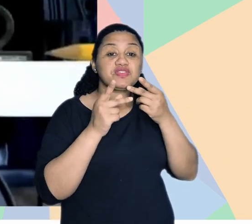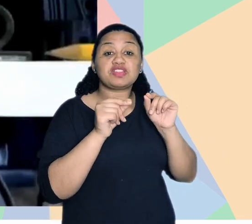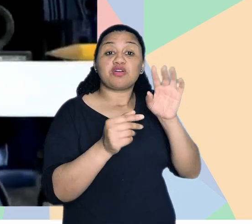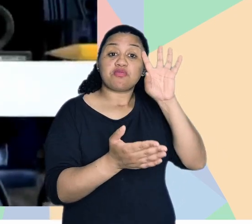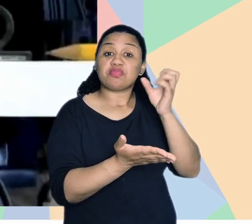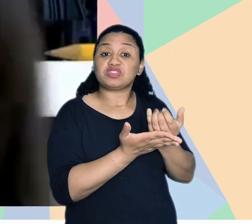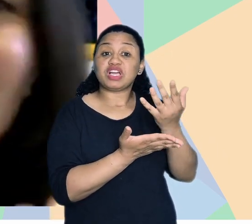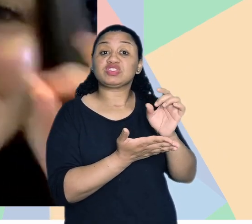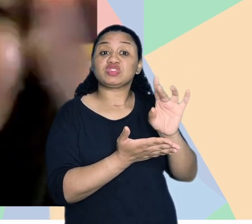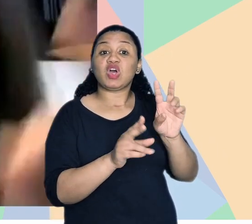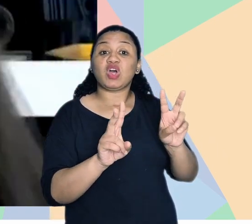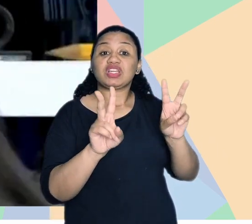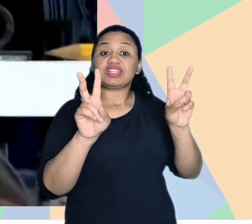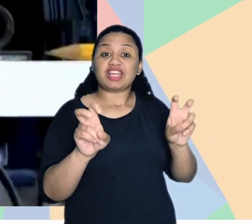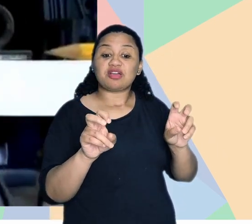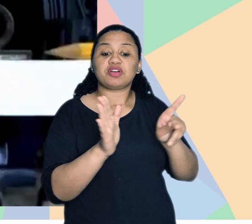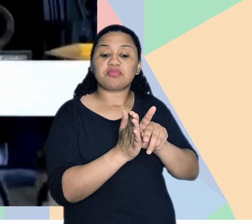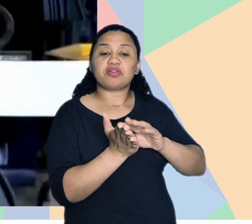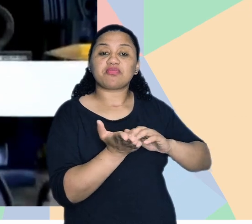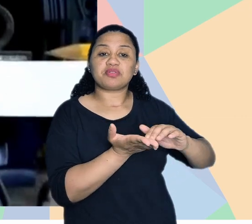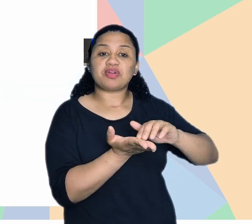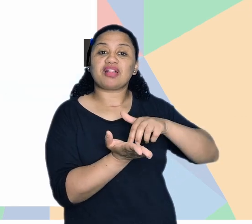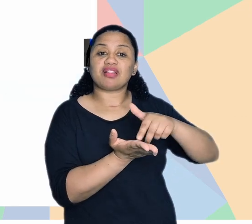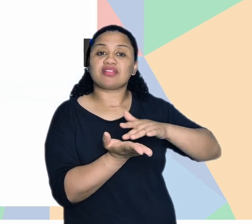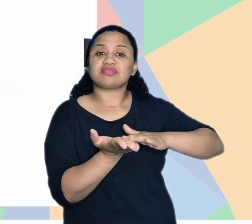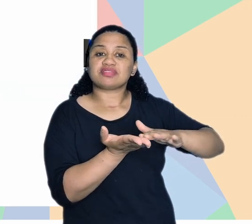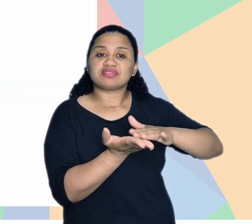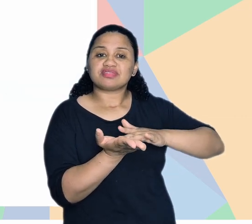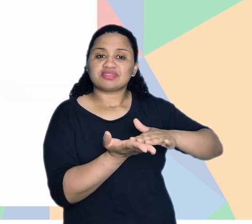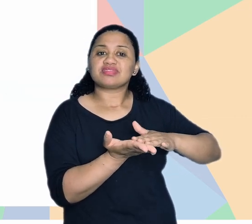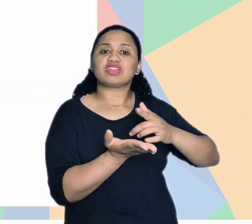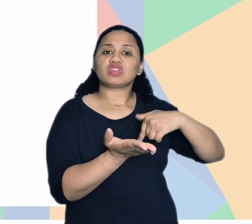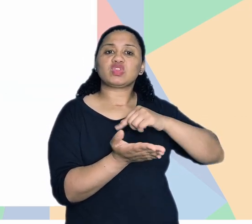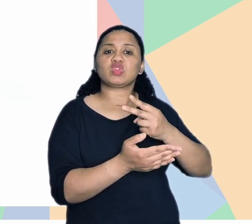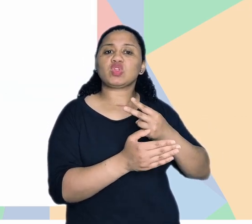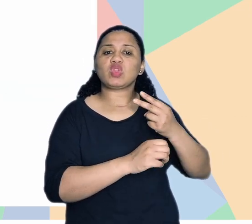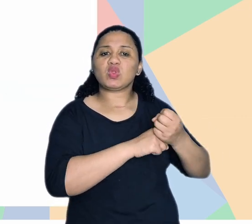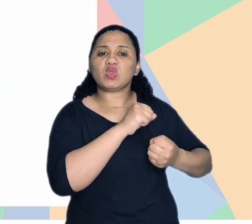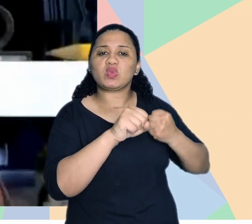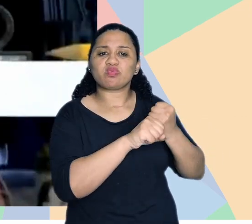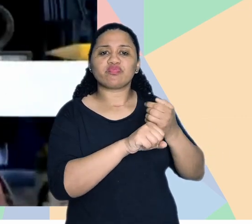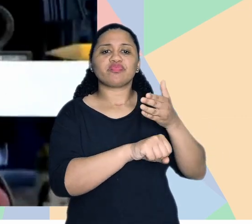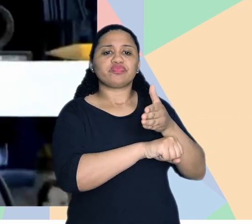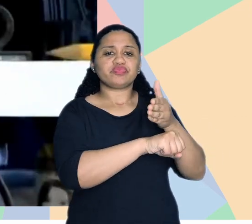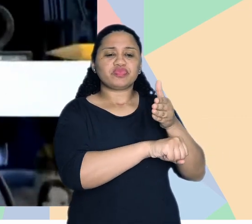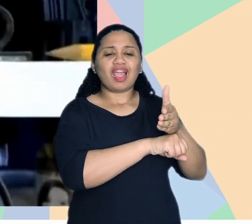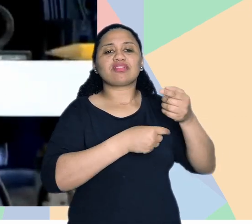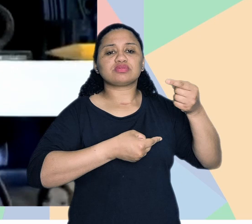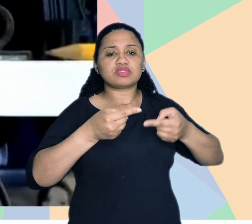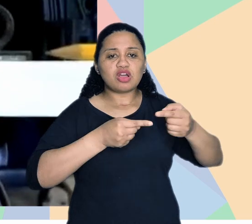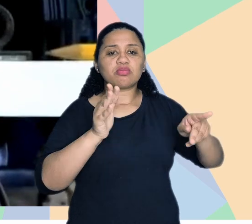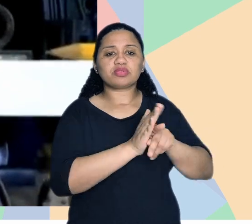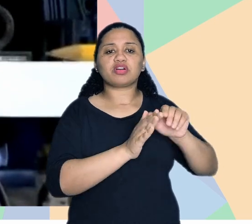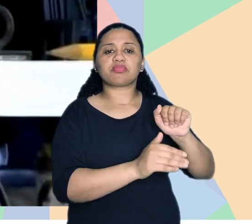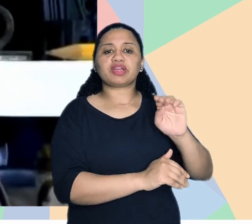lembrado, Paulo. Vamos fazer um podcast só sobre a sinalização Tati no Piso, né? E a gente ficou ali quase dois anos, né?